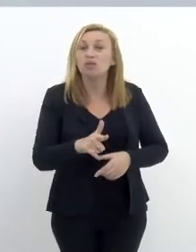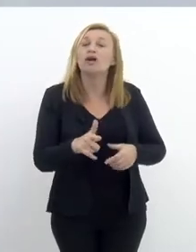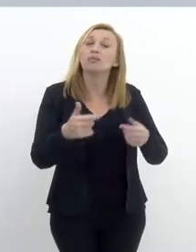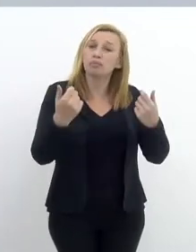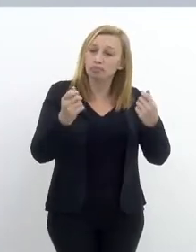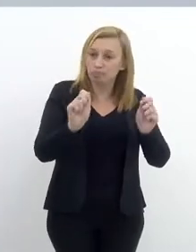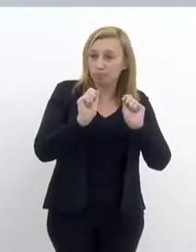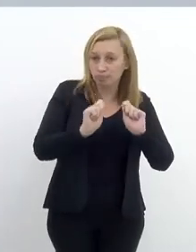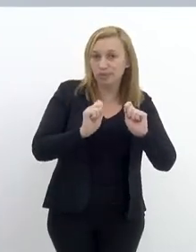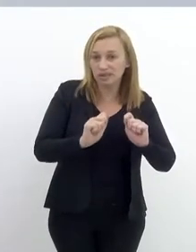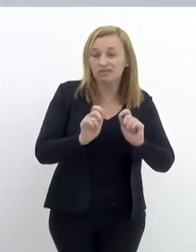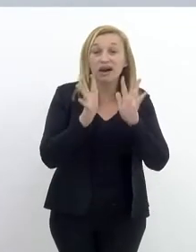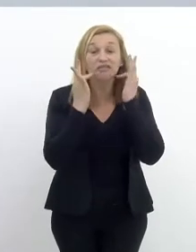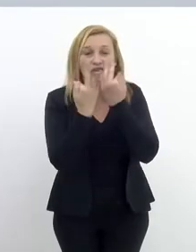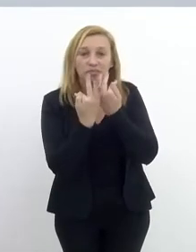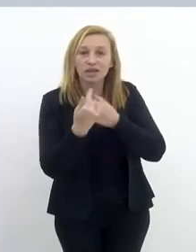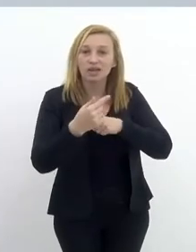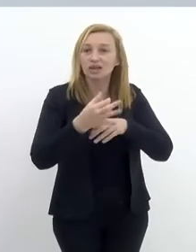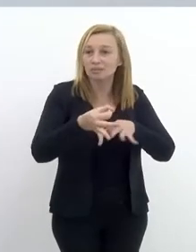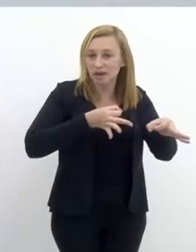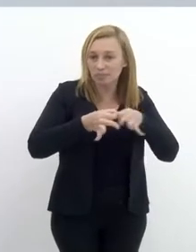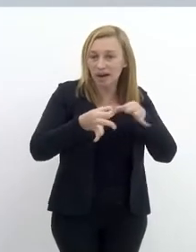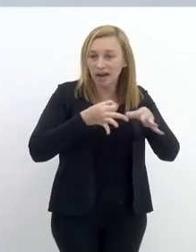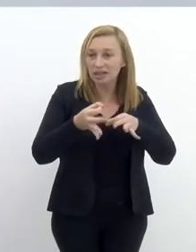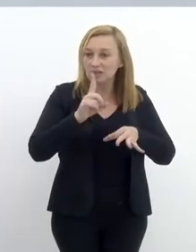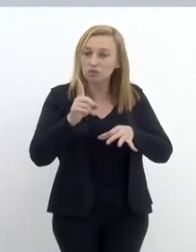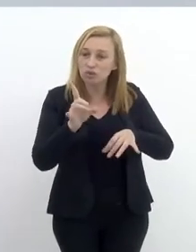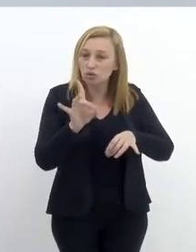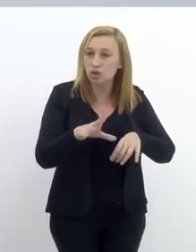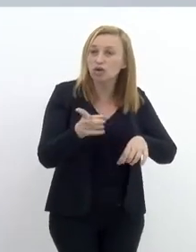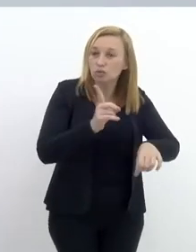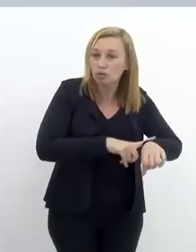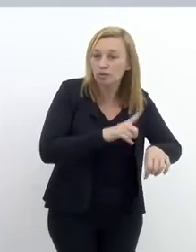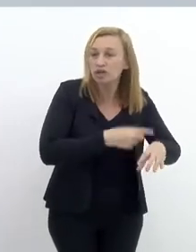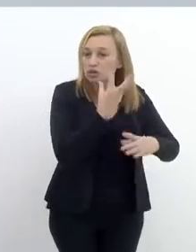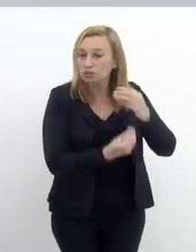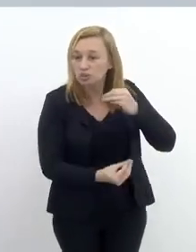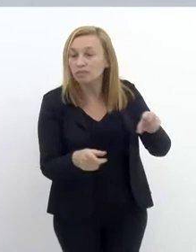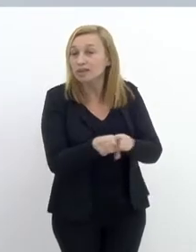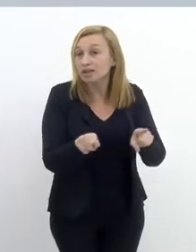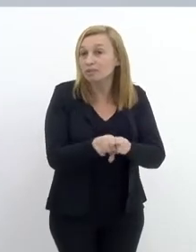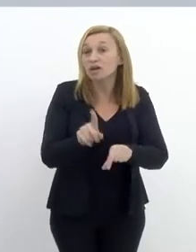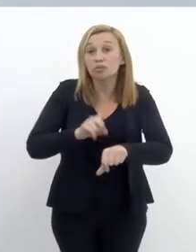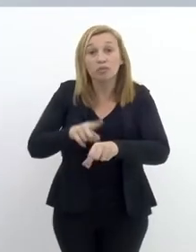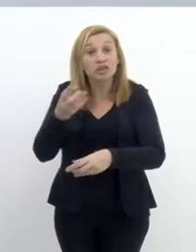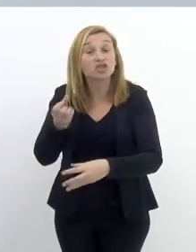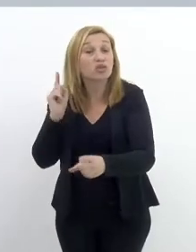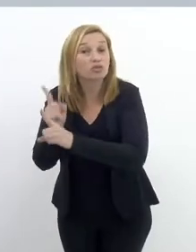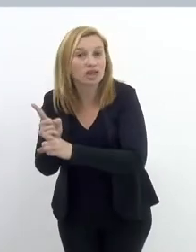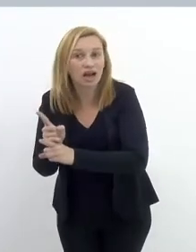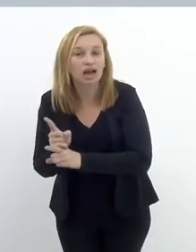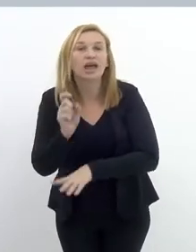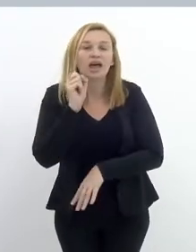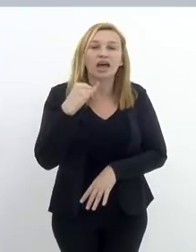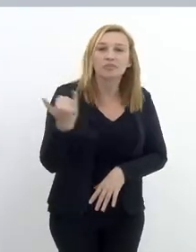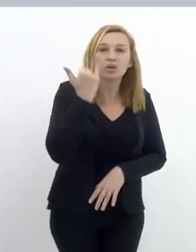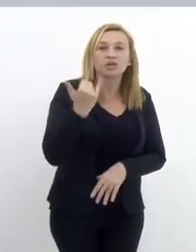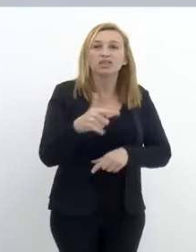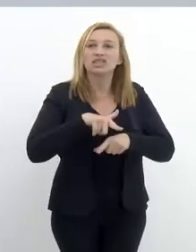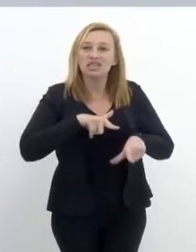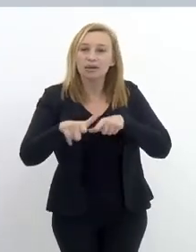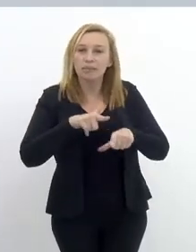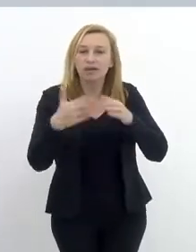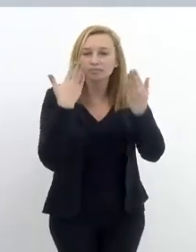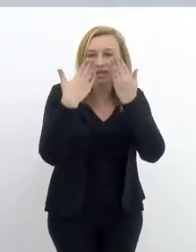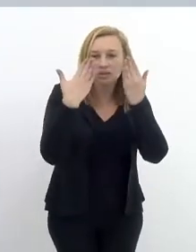trabalhada, não só nos momentos iniciais de desaparecimento, mas também no momento da localização. É importante